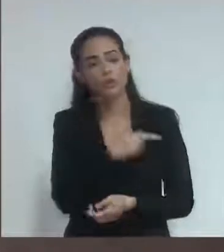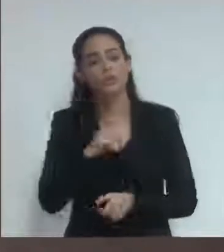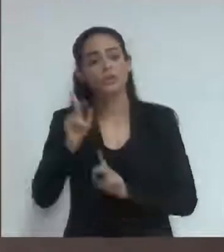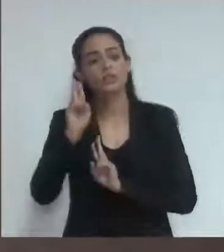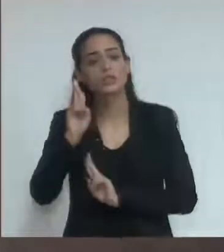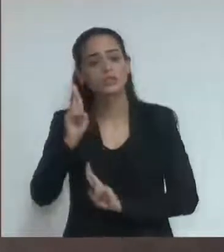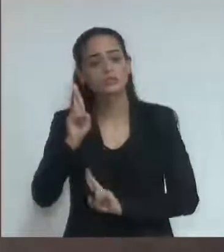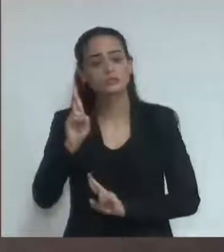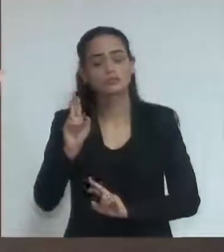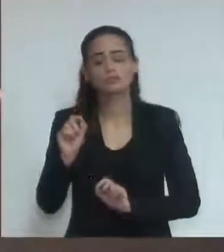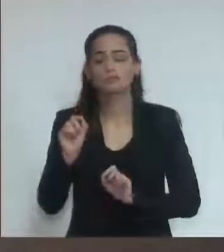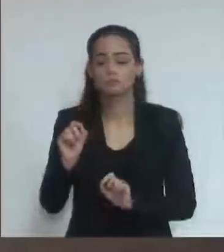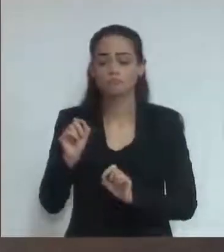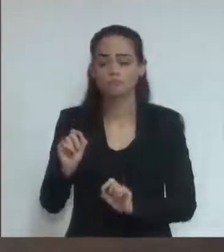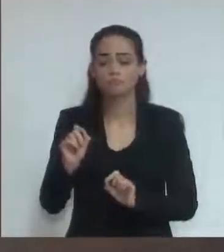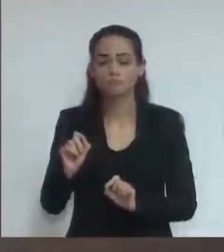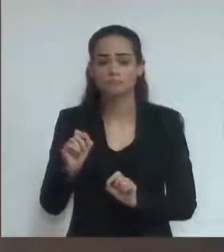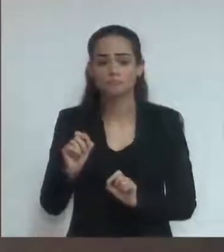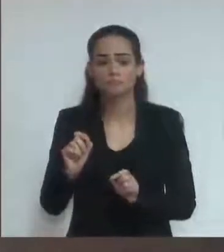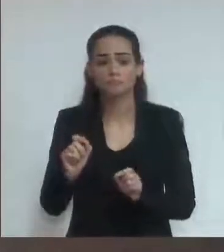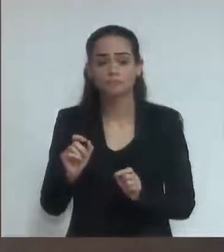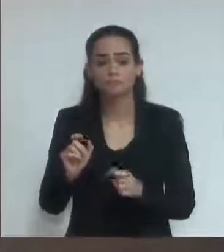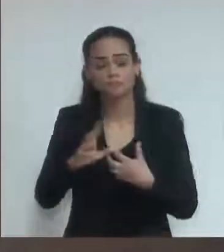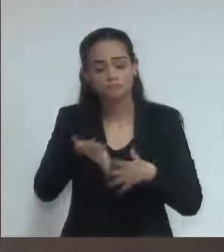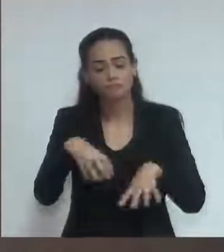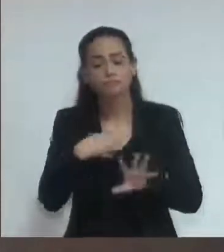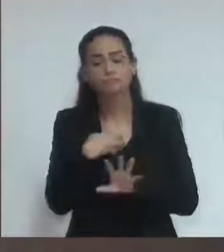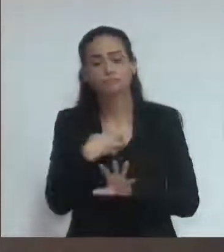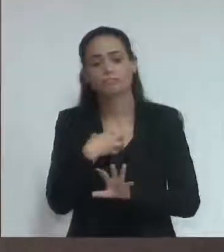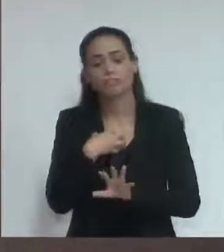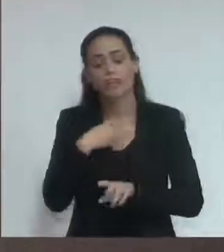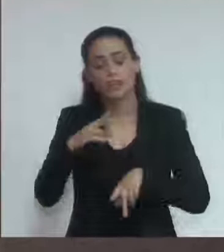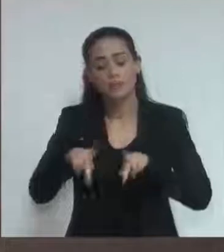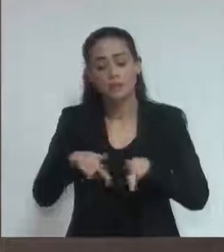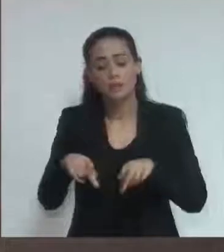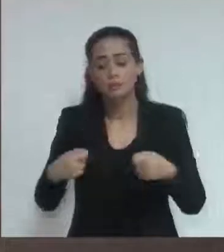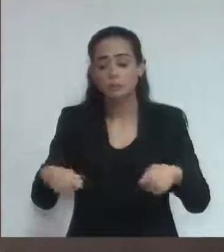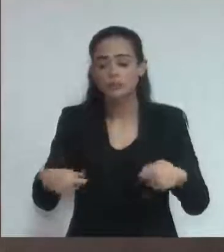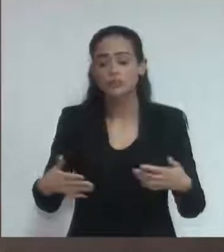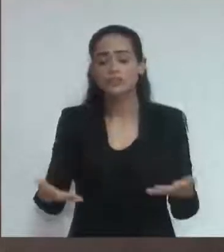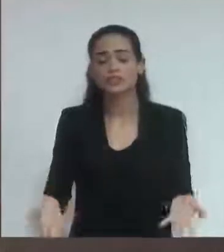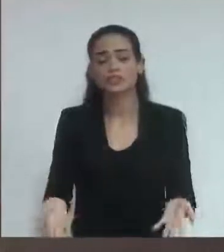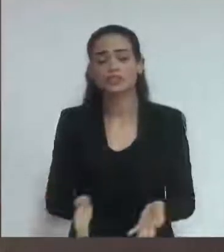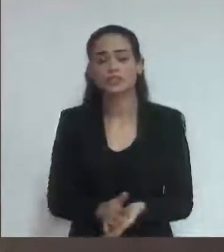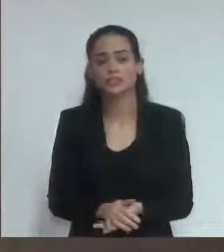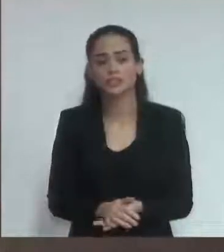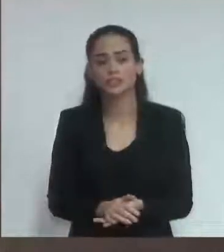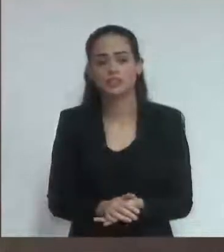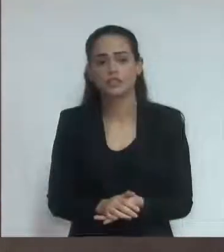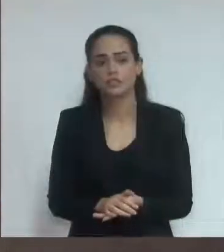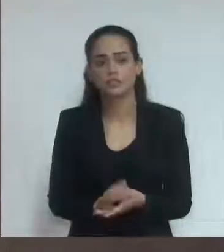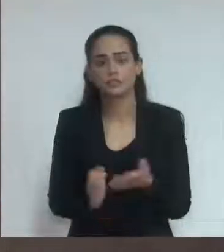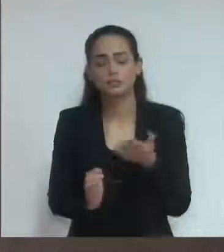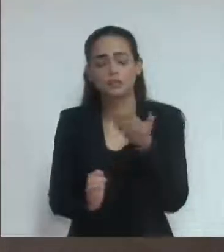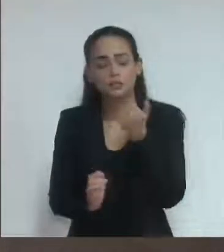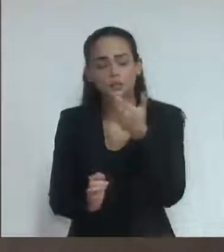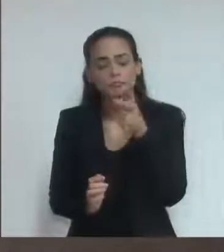mãos. Porque é o momento que a pessoa mais precisa e não que seja tirado dela.